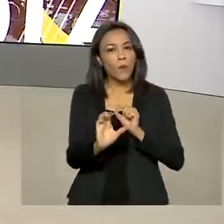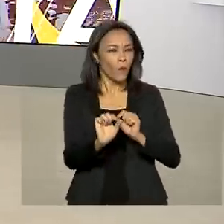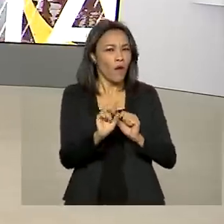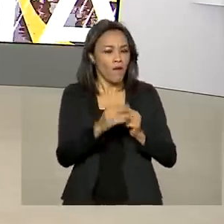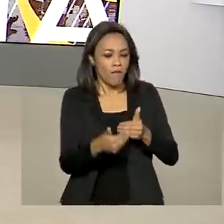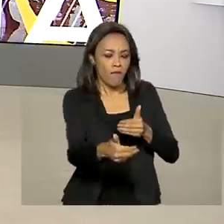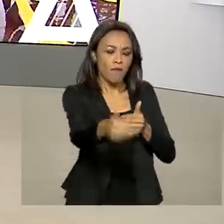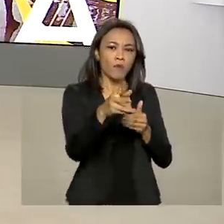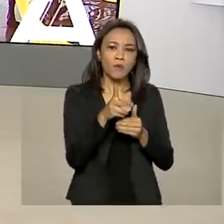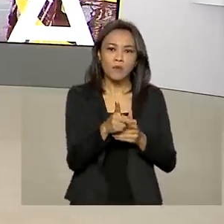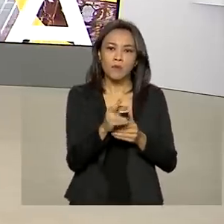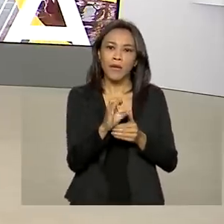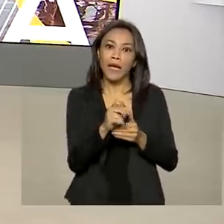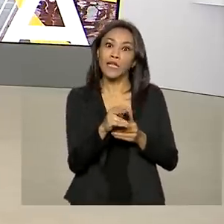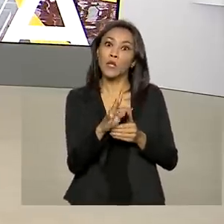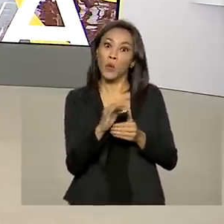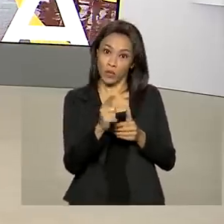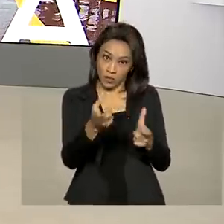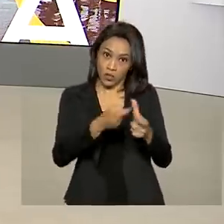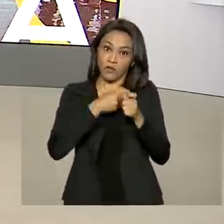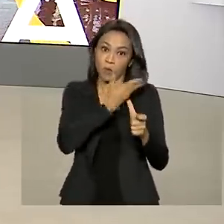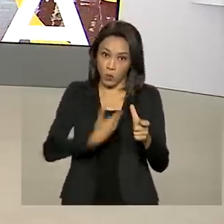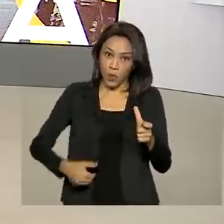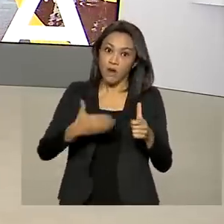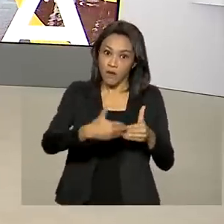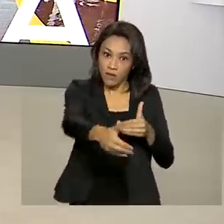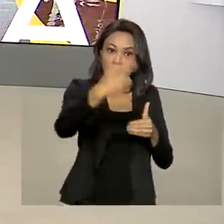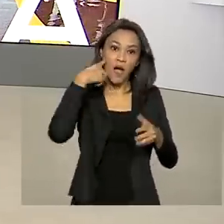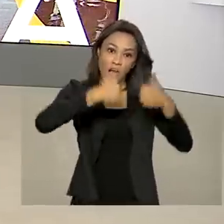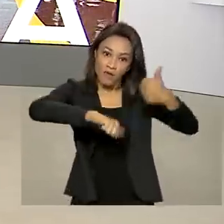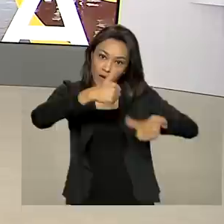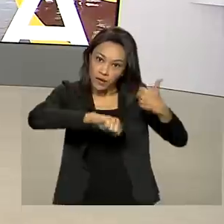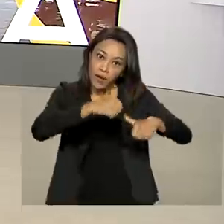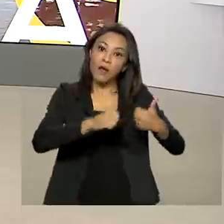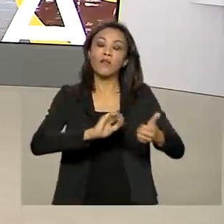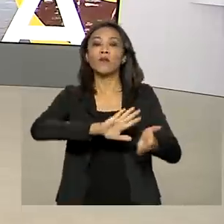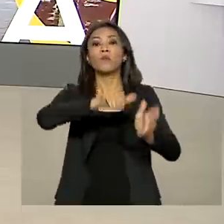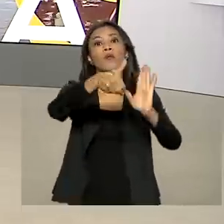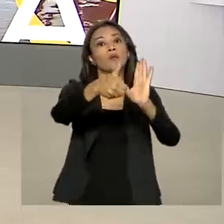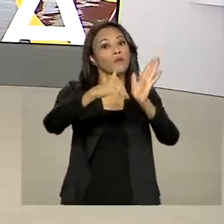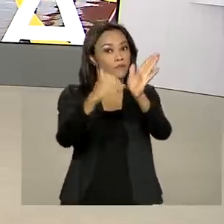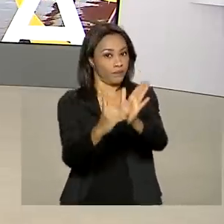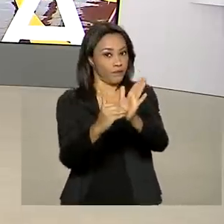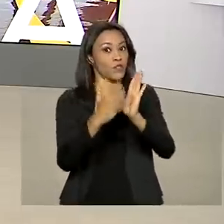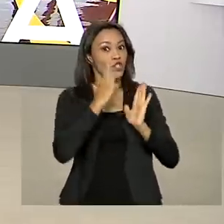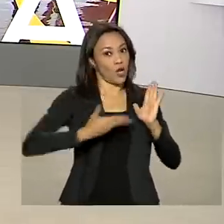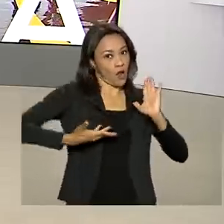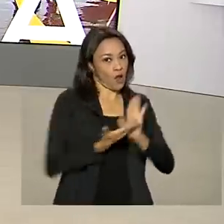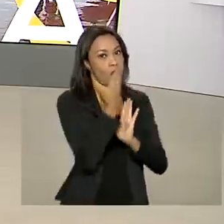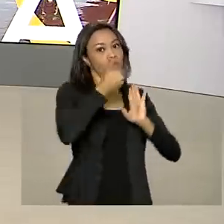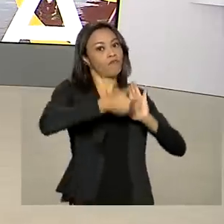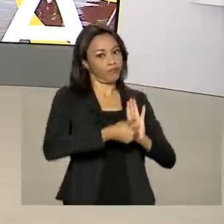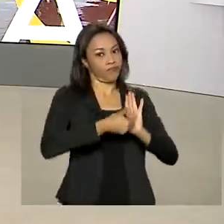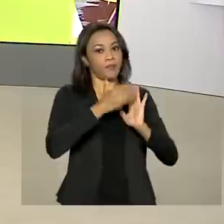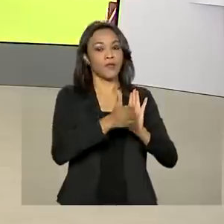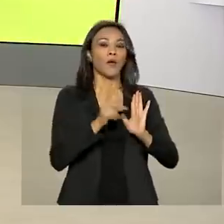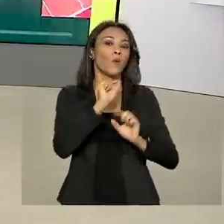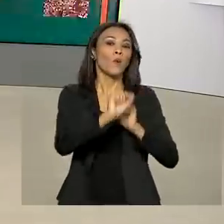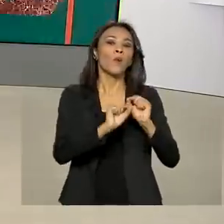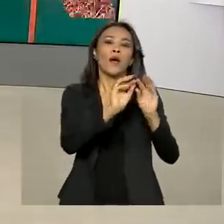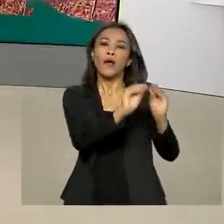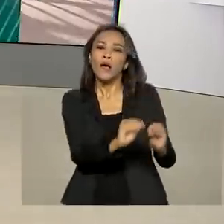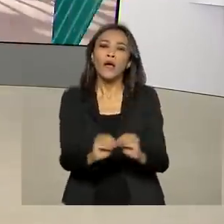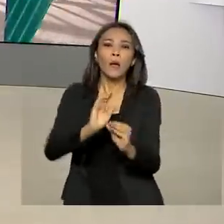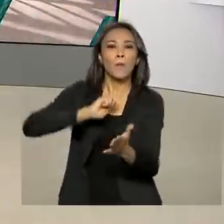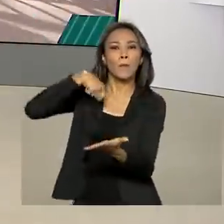analisada agora pelo Senado Federal, depois de aprovada pela Câmara dos Deputados. A proposta que adia o pagamento de parte